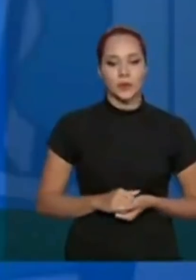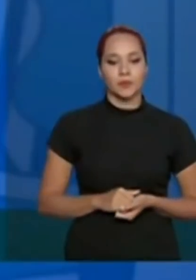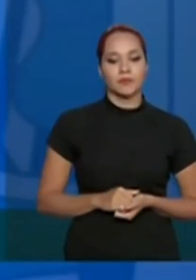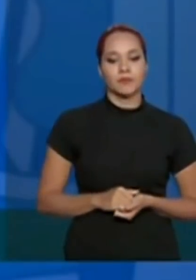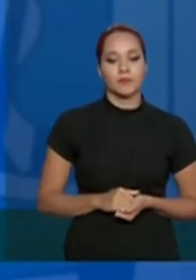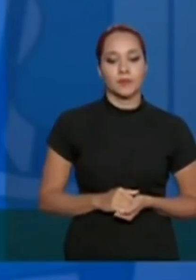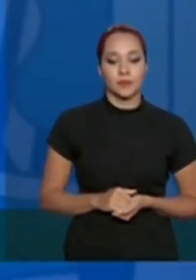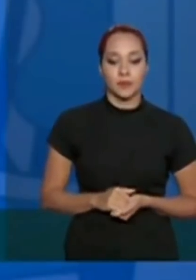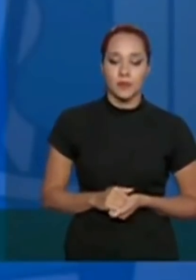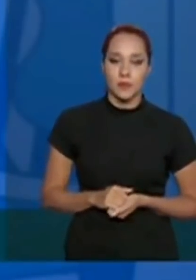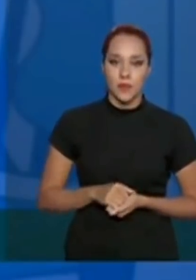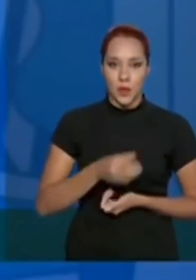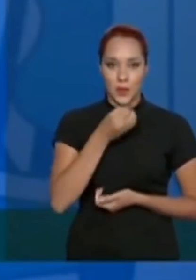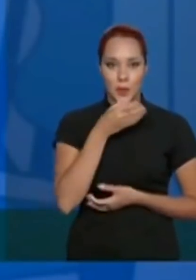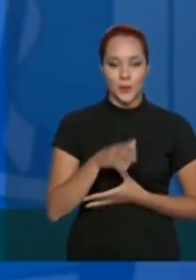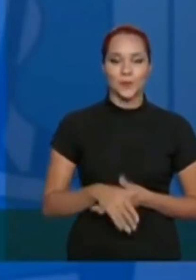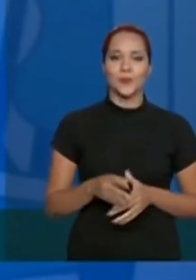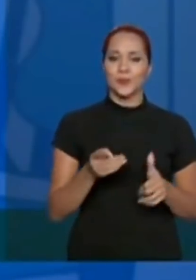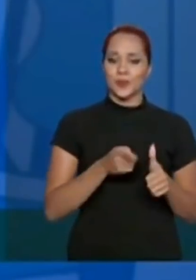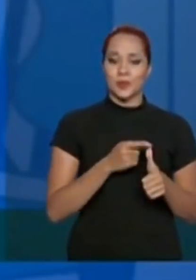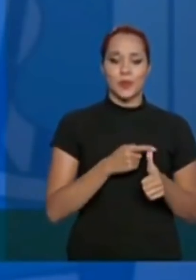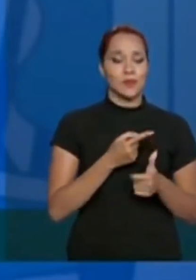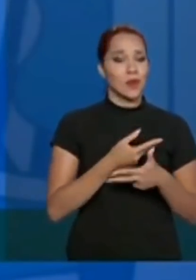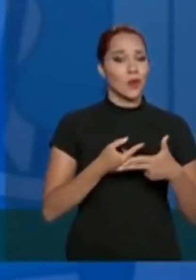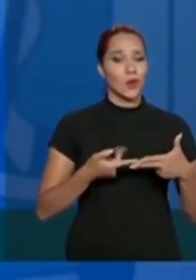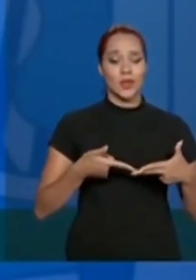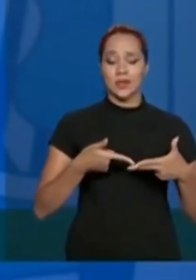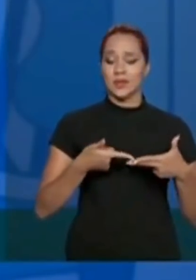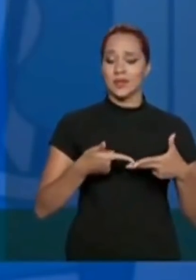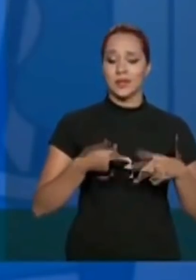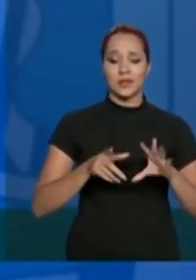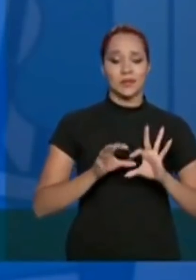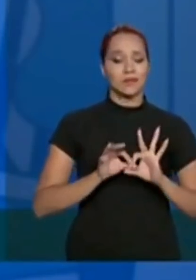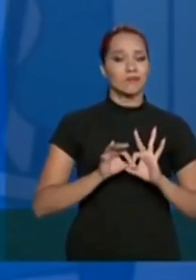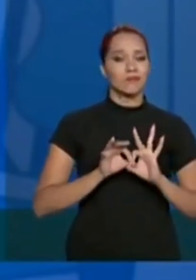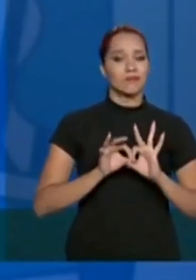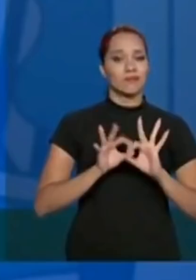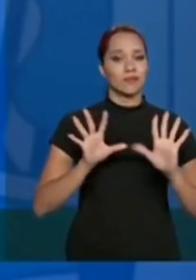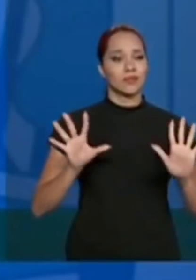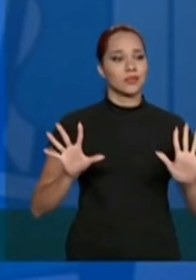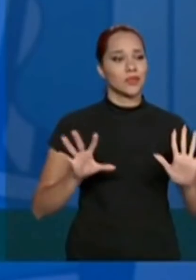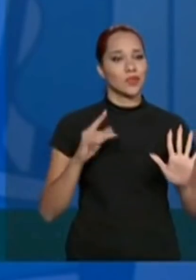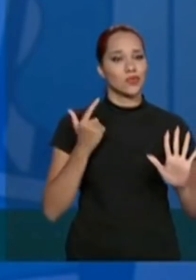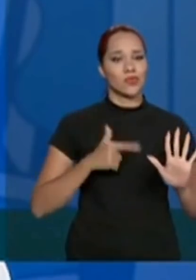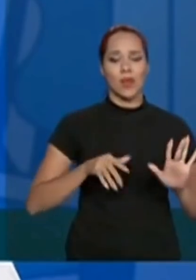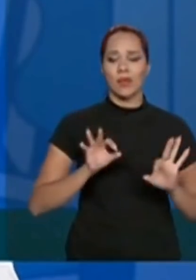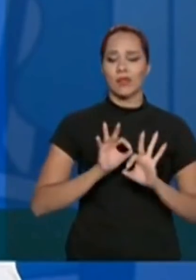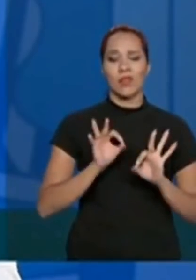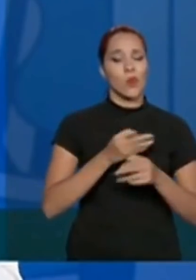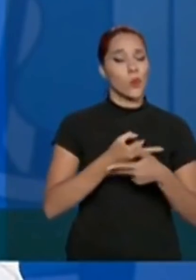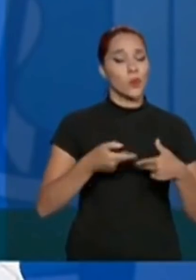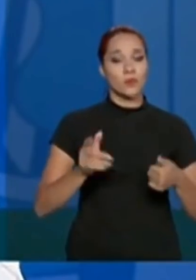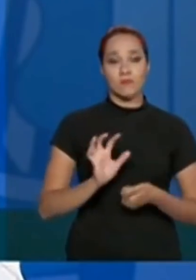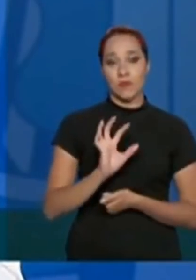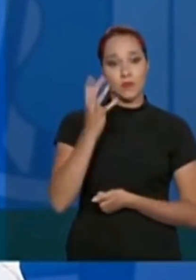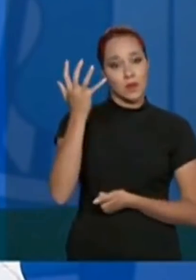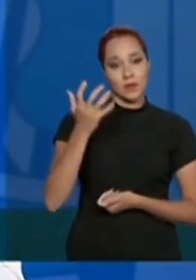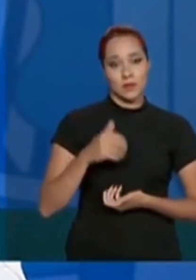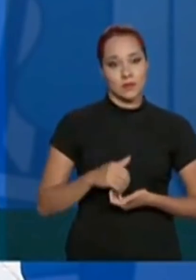Bom, primeiro que isso é uma coisa pública, isso não é, não tem ninguém, isso é uma coisa que acontece,